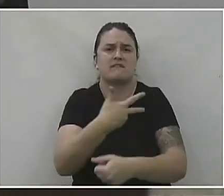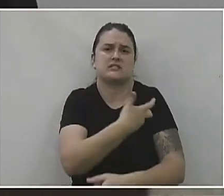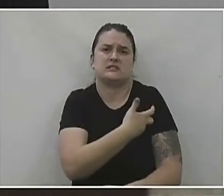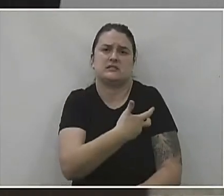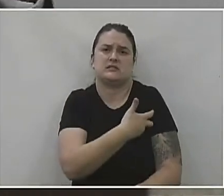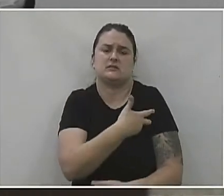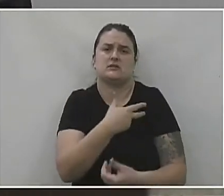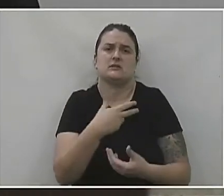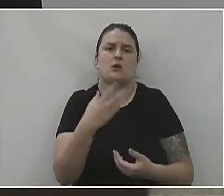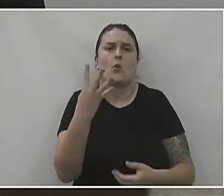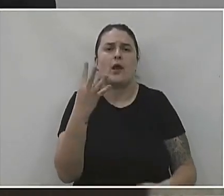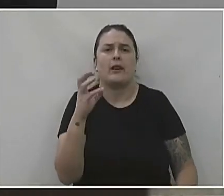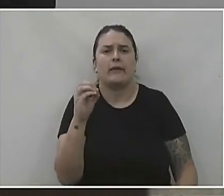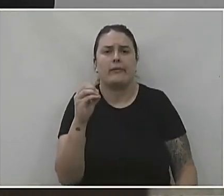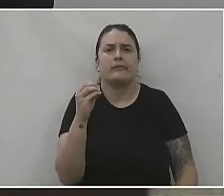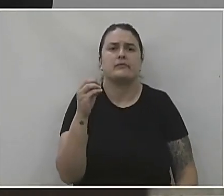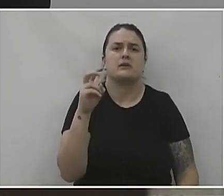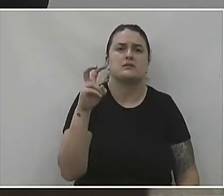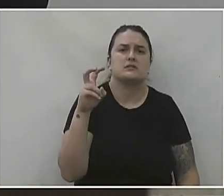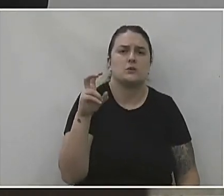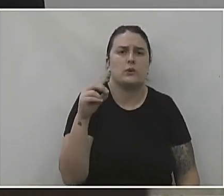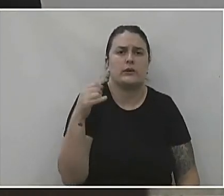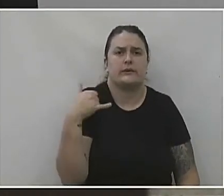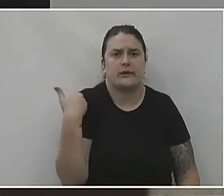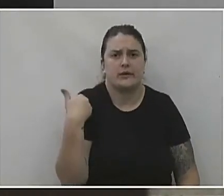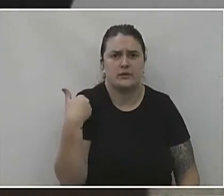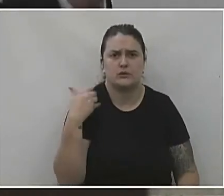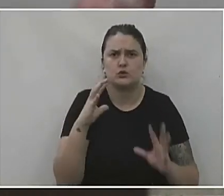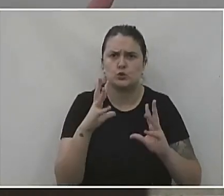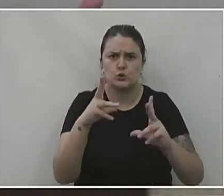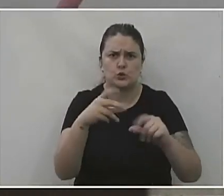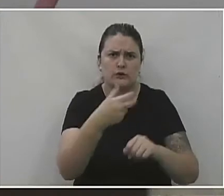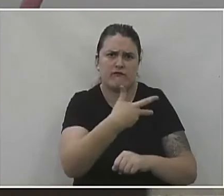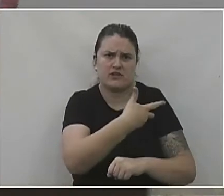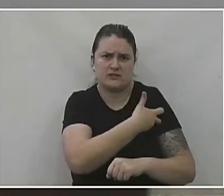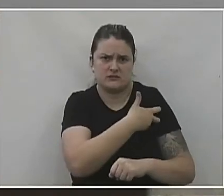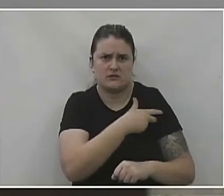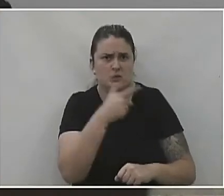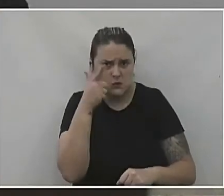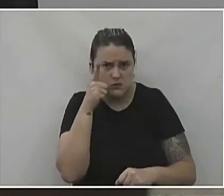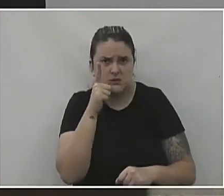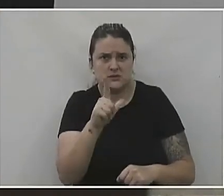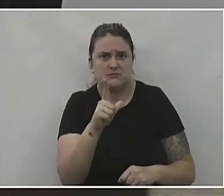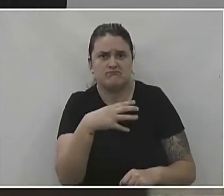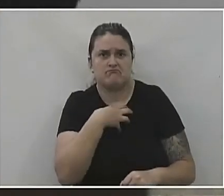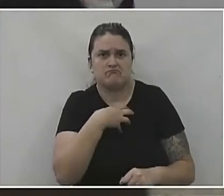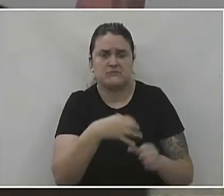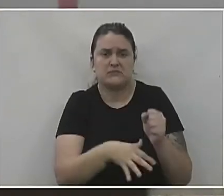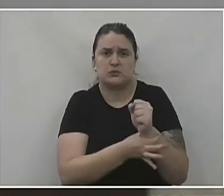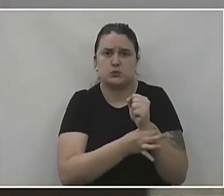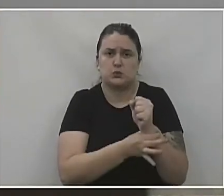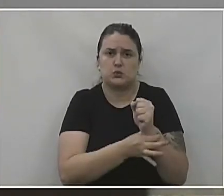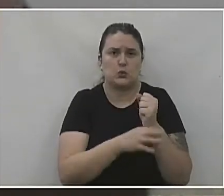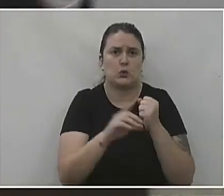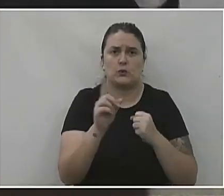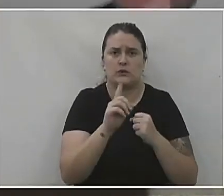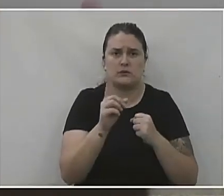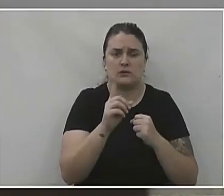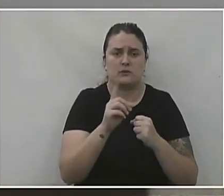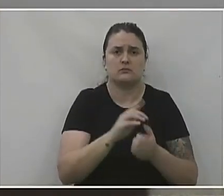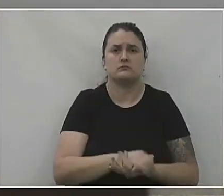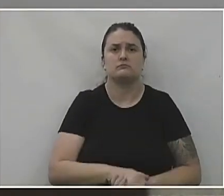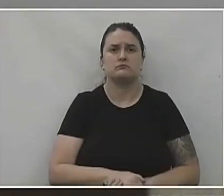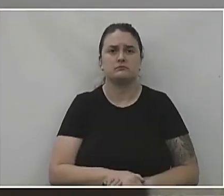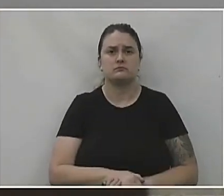vacinação com 40, 50 anos todos vacinados, nós poderíamos nos sentir mais seguros ou só na